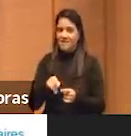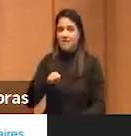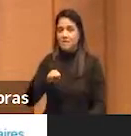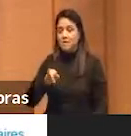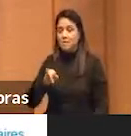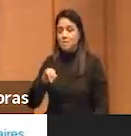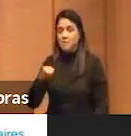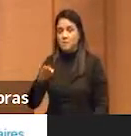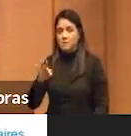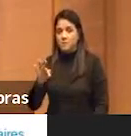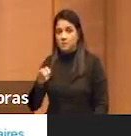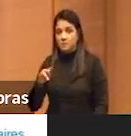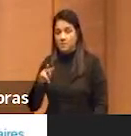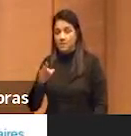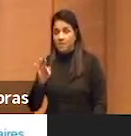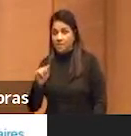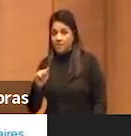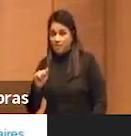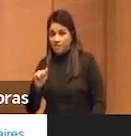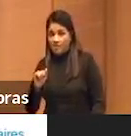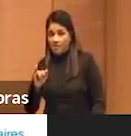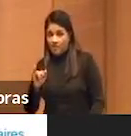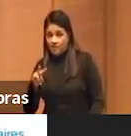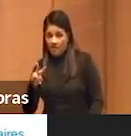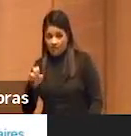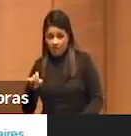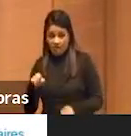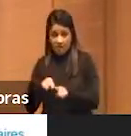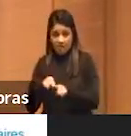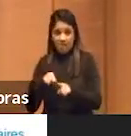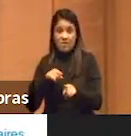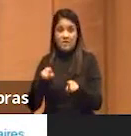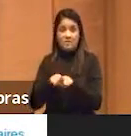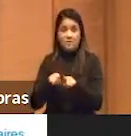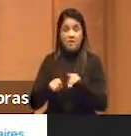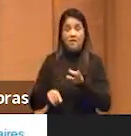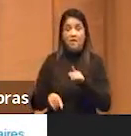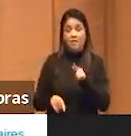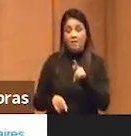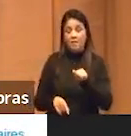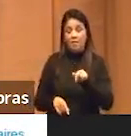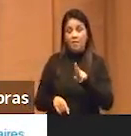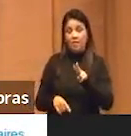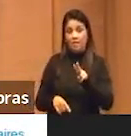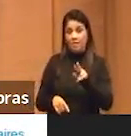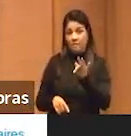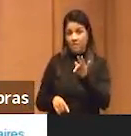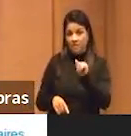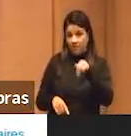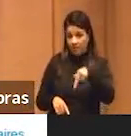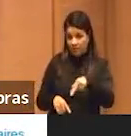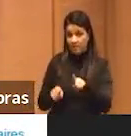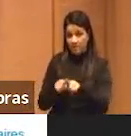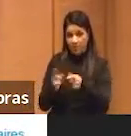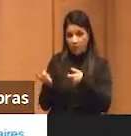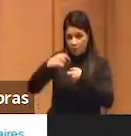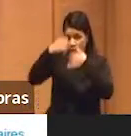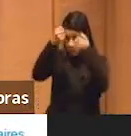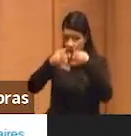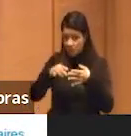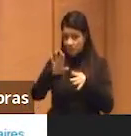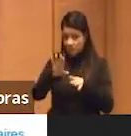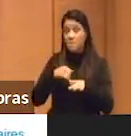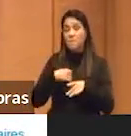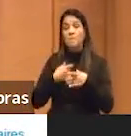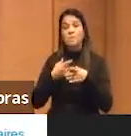Big Five, o nome que queira se dar, a gente chama de Gafã também, eu vou voltar a isso, ou seja, o poder